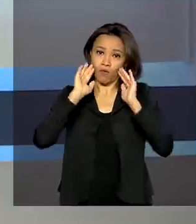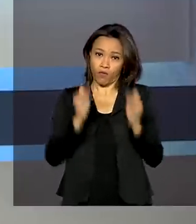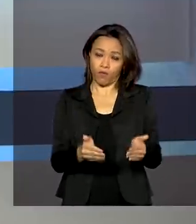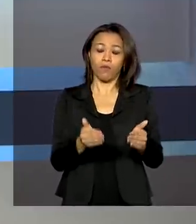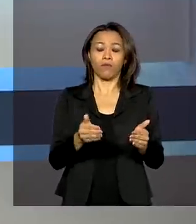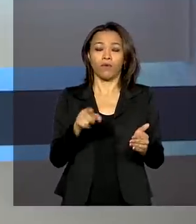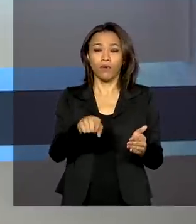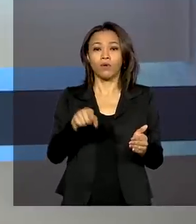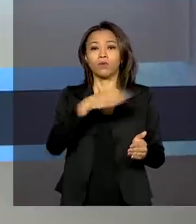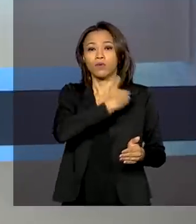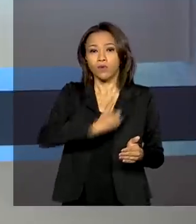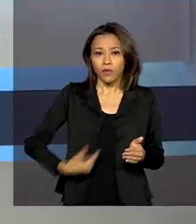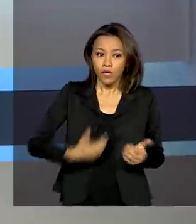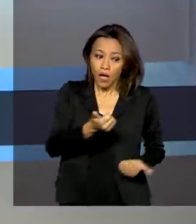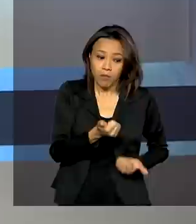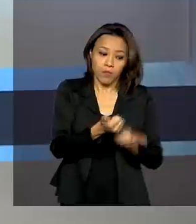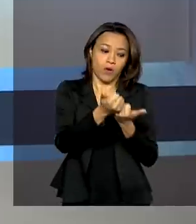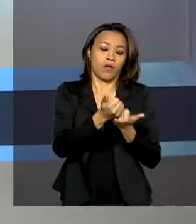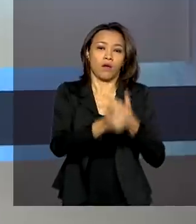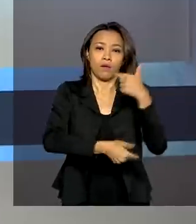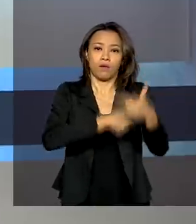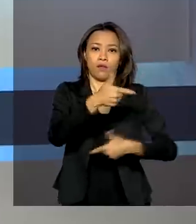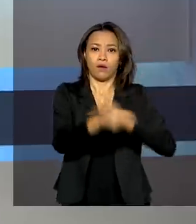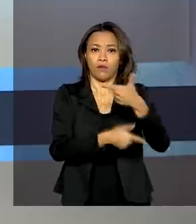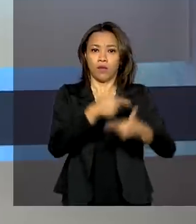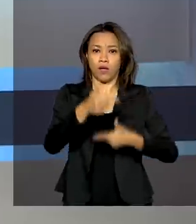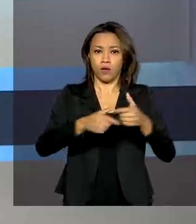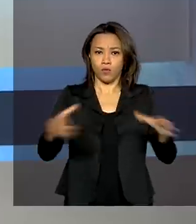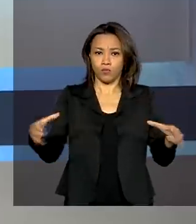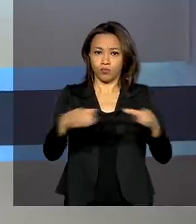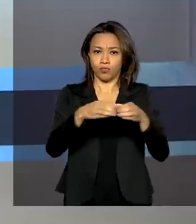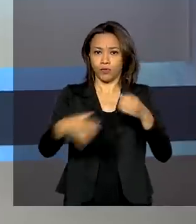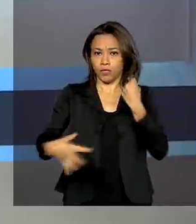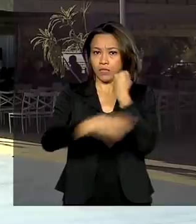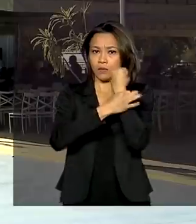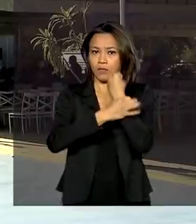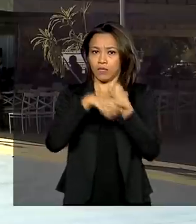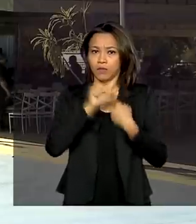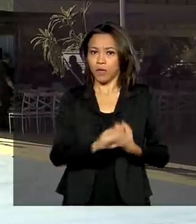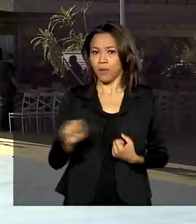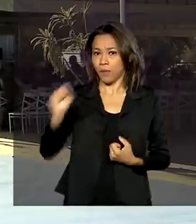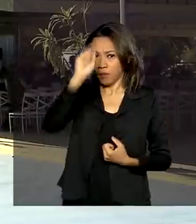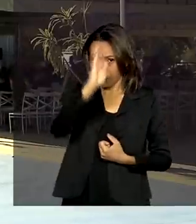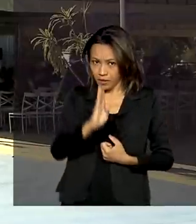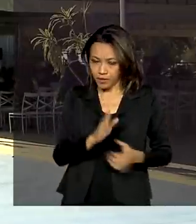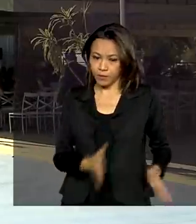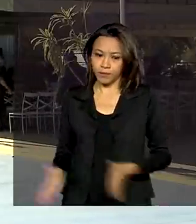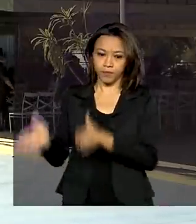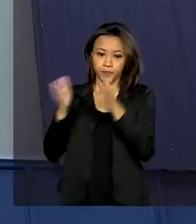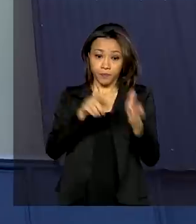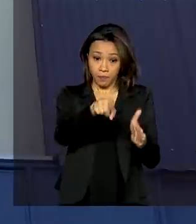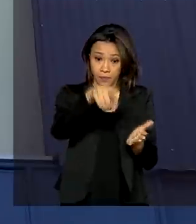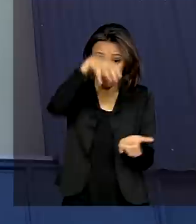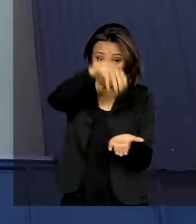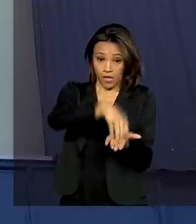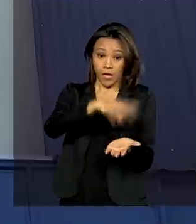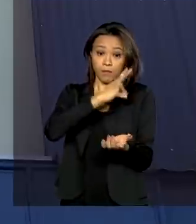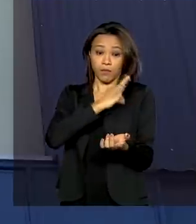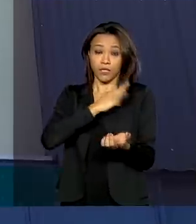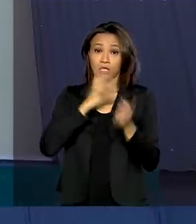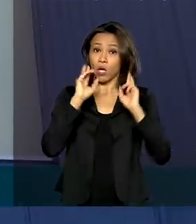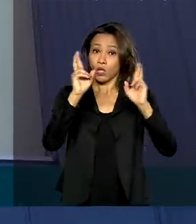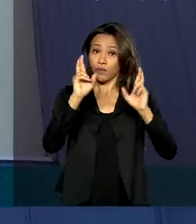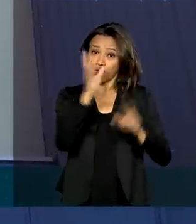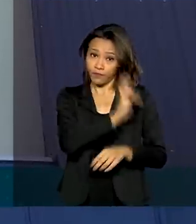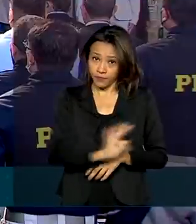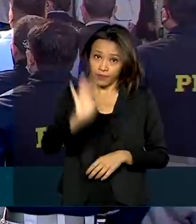apoiar o trabalho das forças de segurança em todo o país. Na sede da superintendência da Polícia Rodoviária Federal